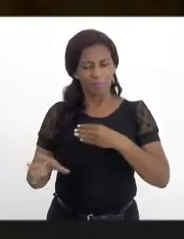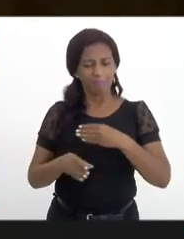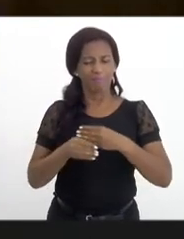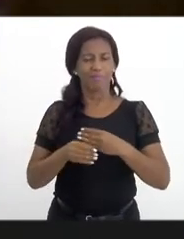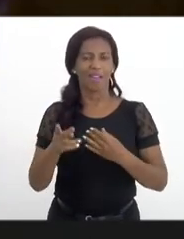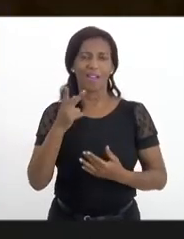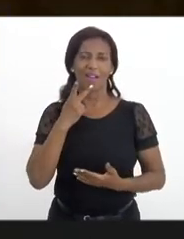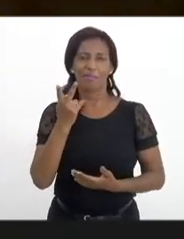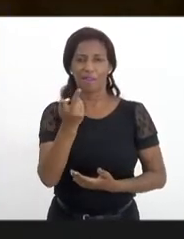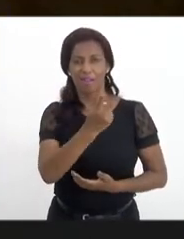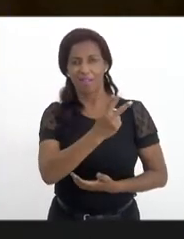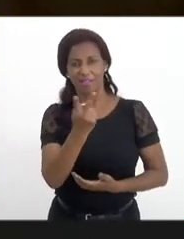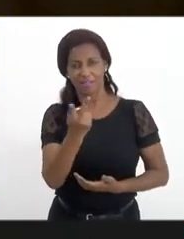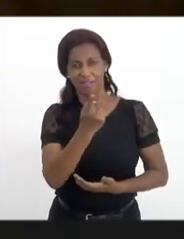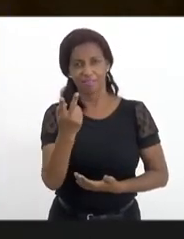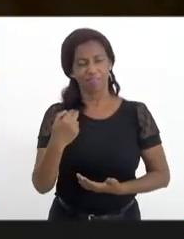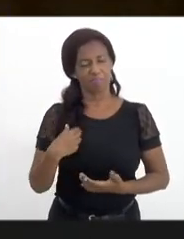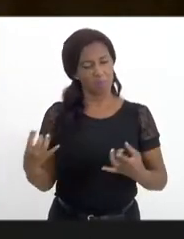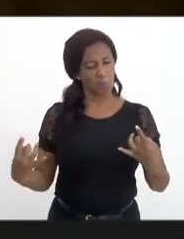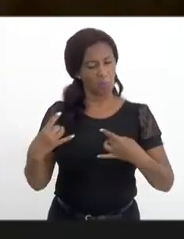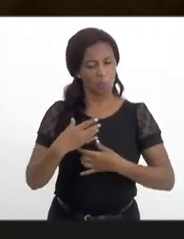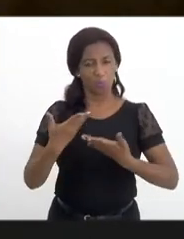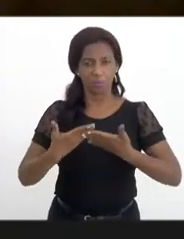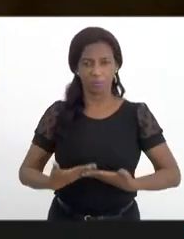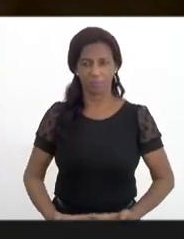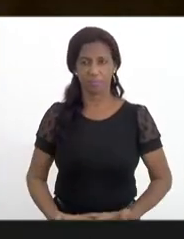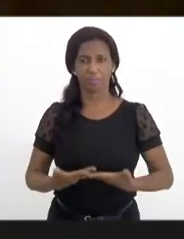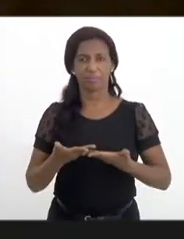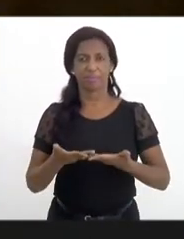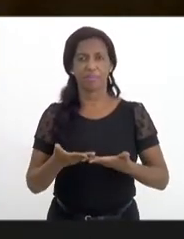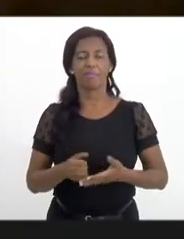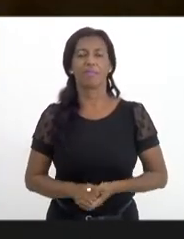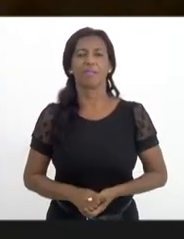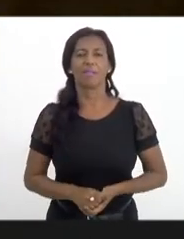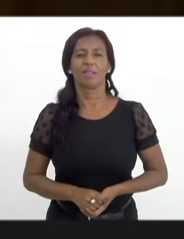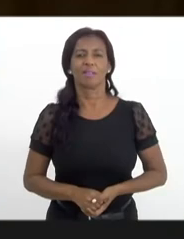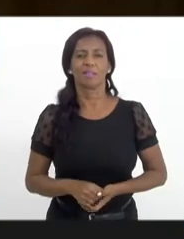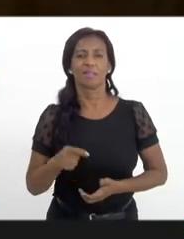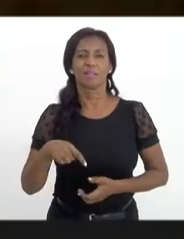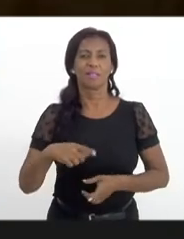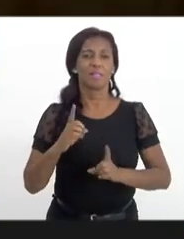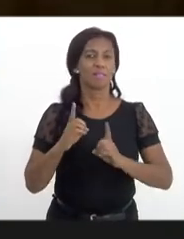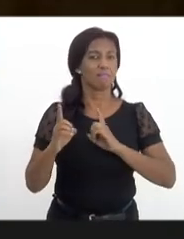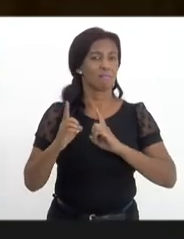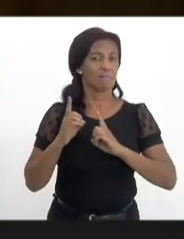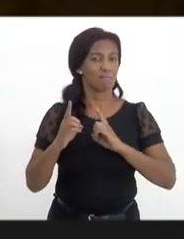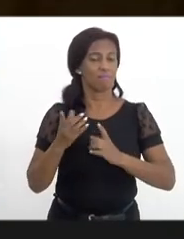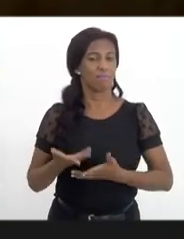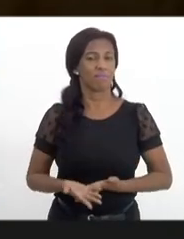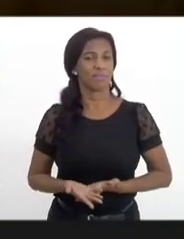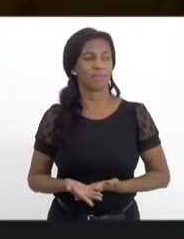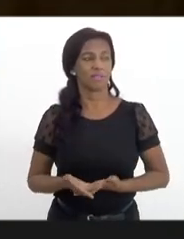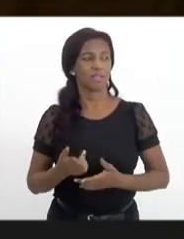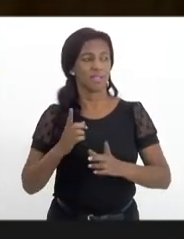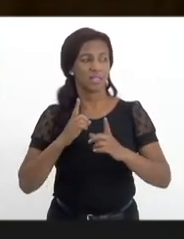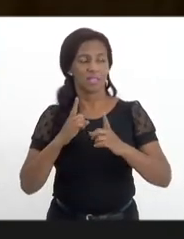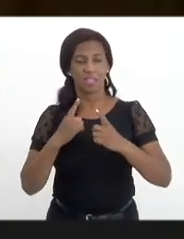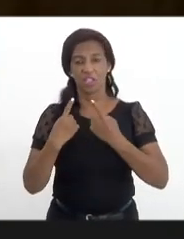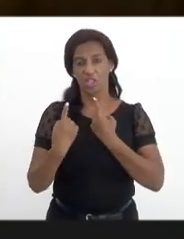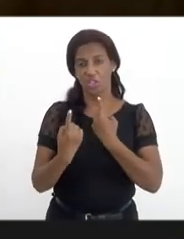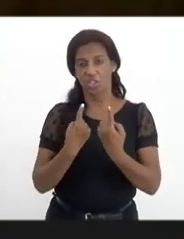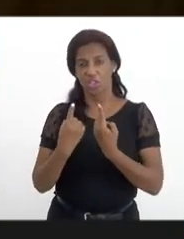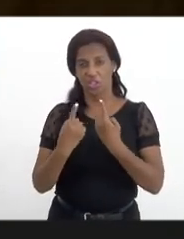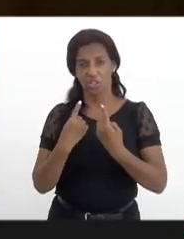palavras delas e coloco-me à disposição nesse debate e nesse diálogo